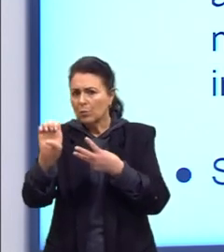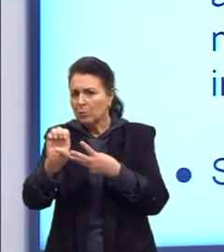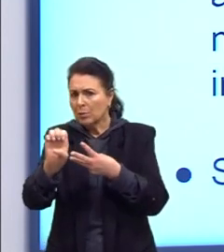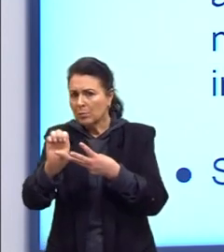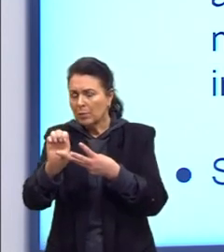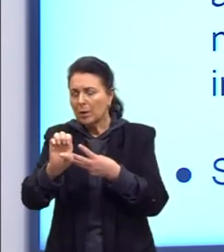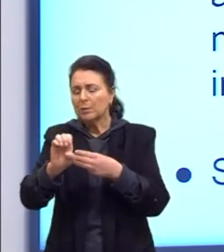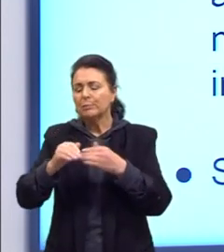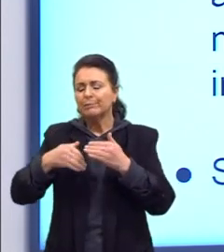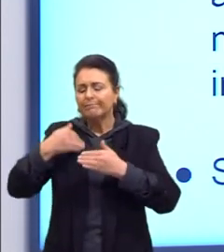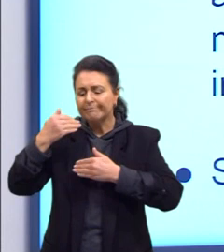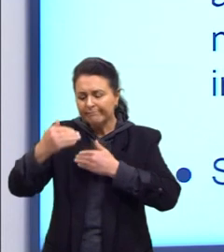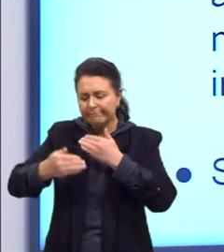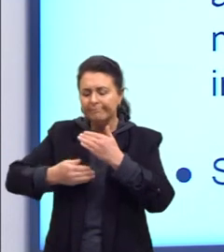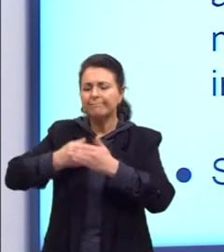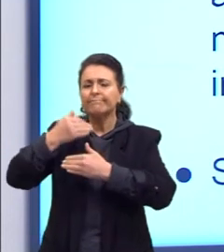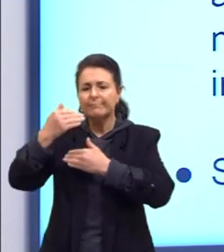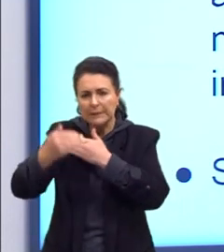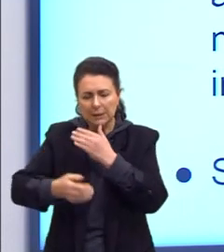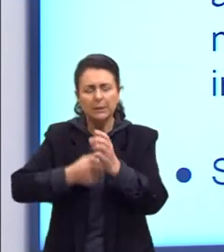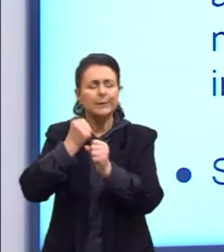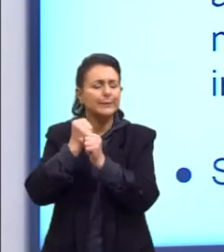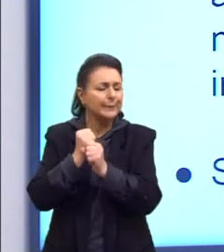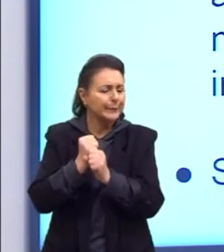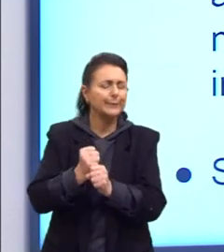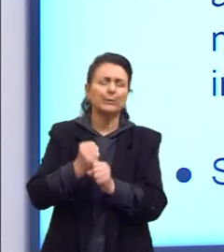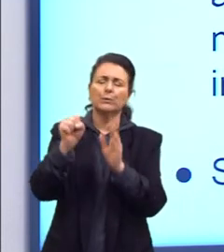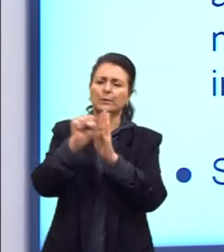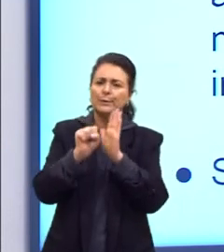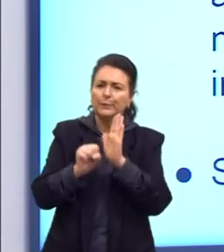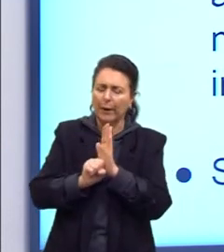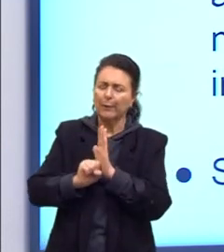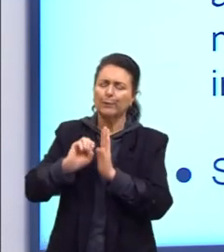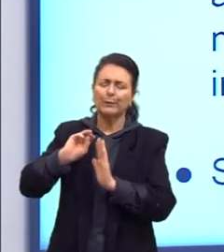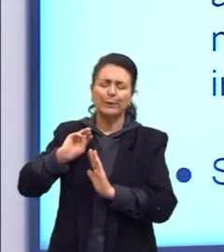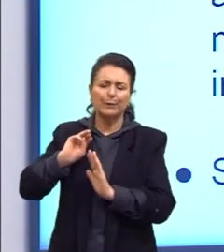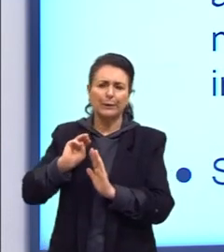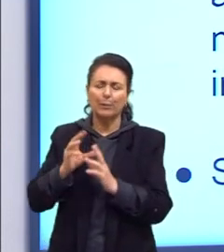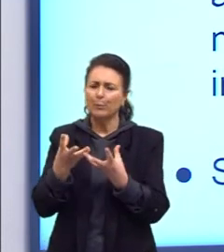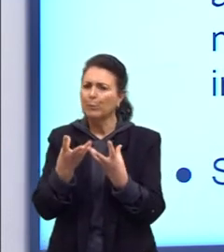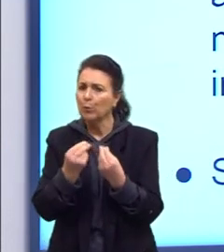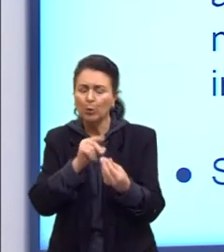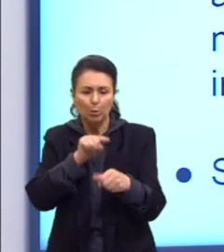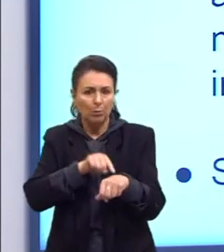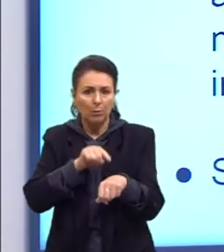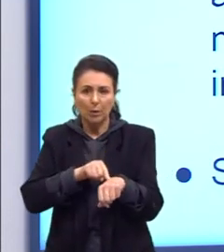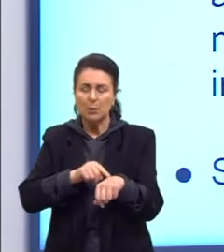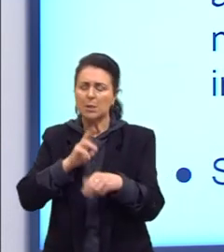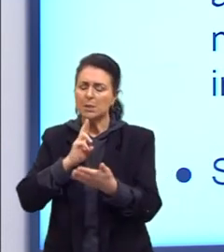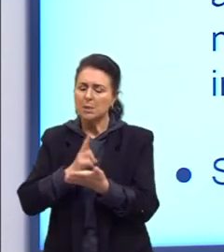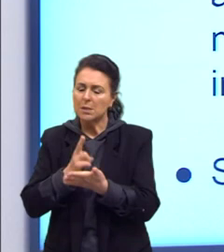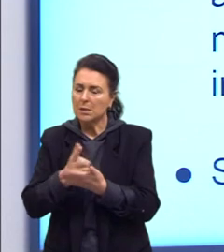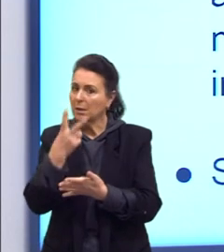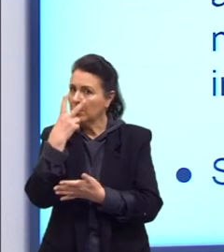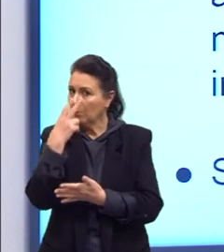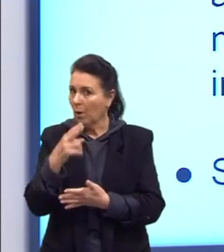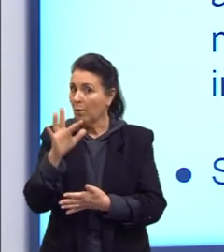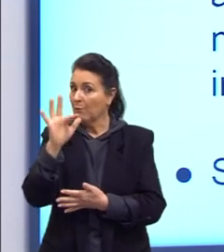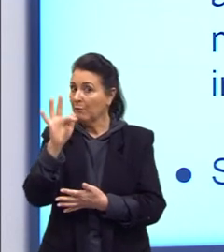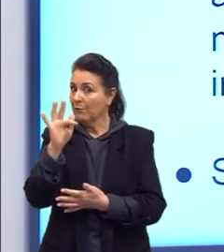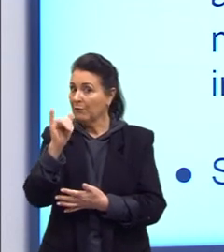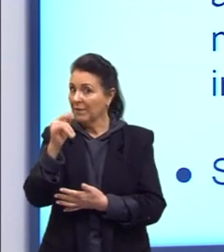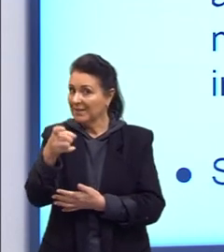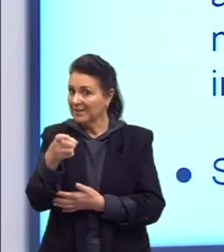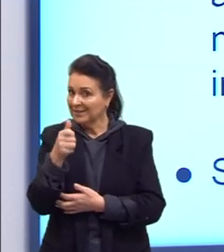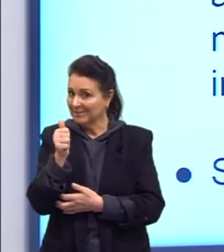passa o tempo, passa os anos, passa os milhares de anos, a espécie continua a mesma coisa, não muda, fixa. Então, essa é a